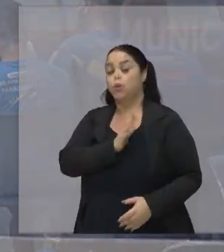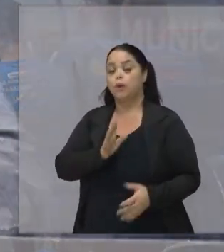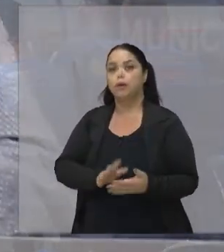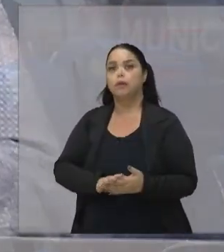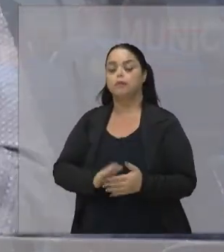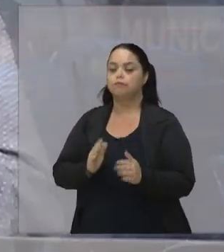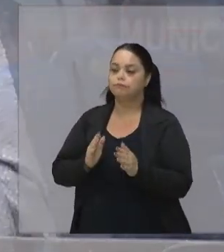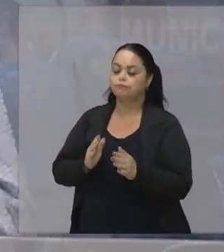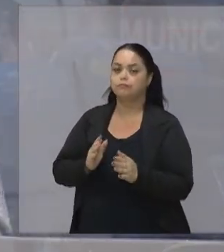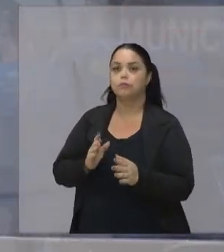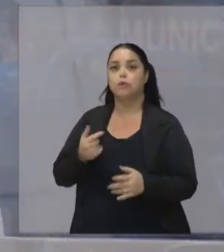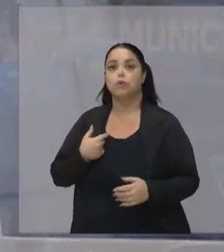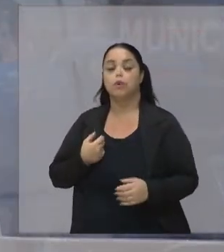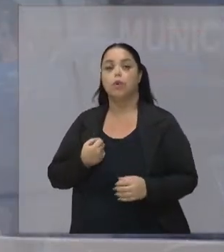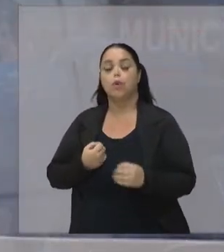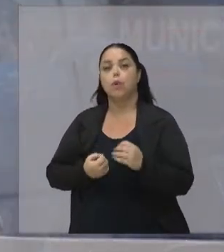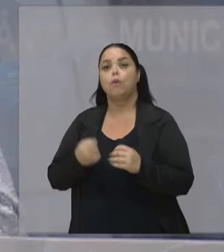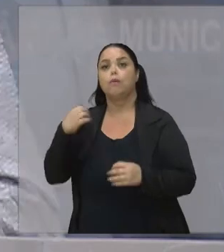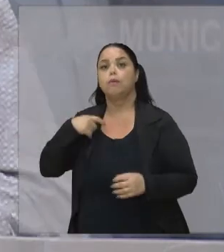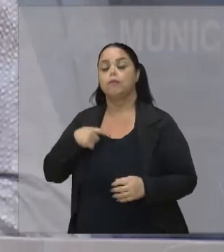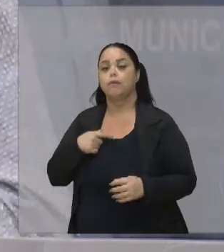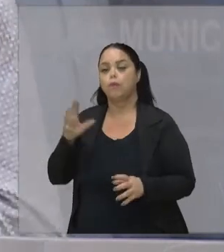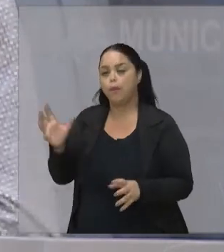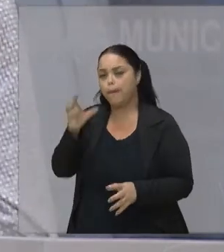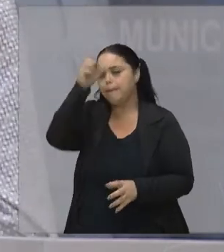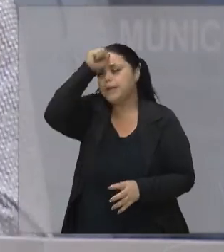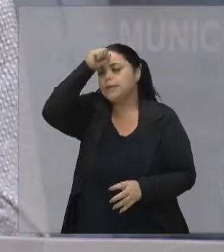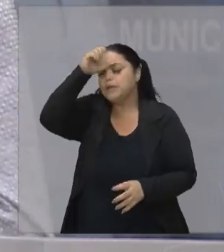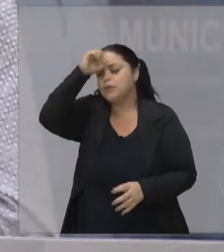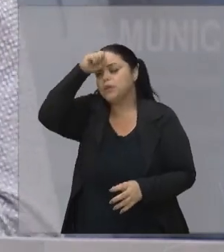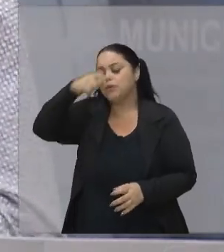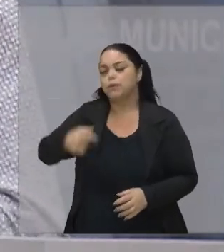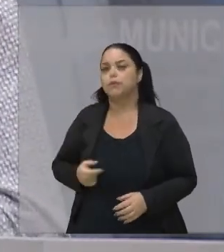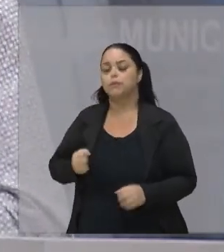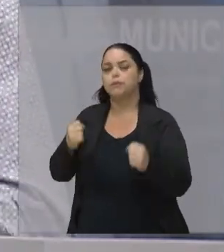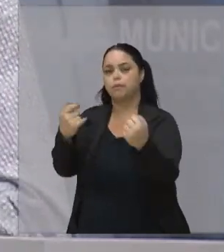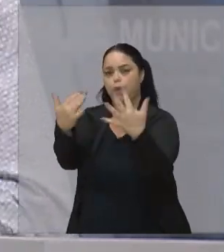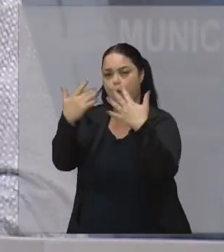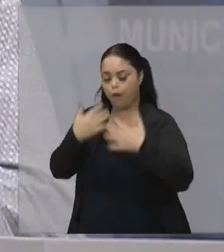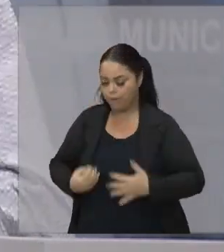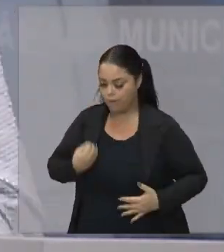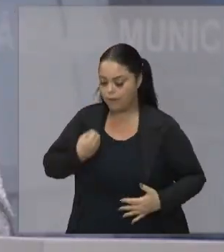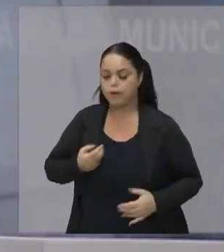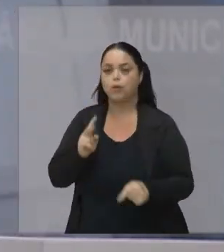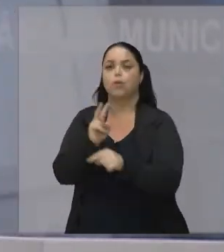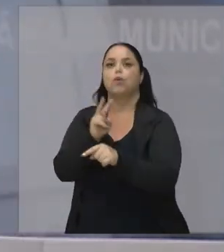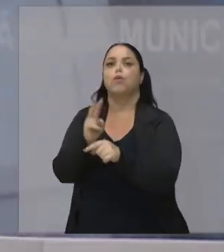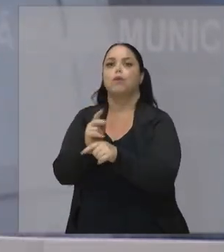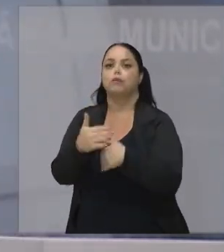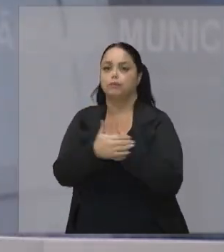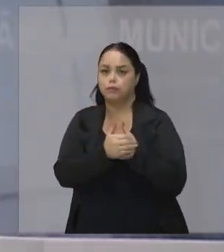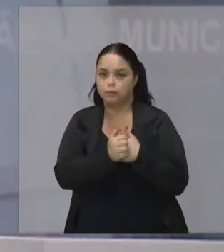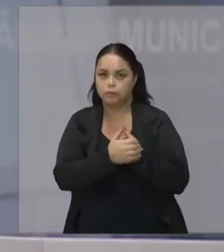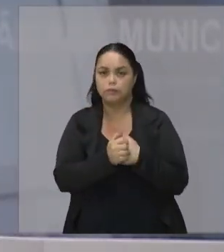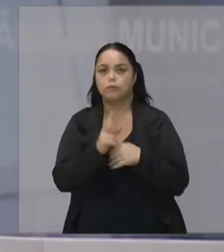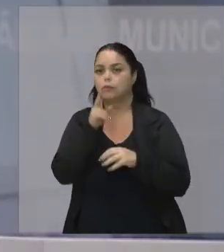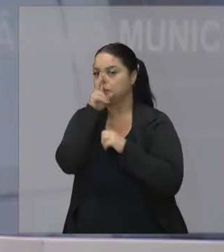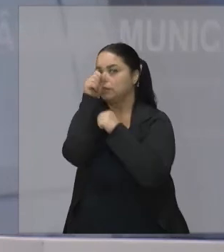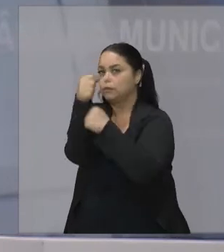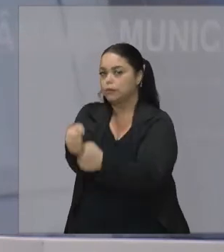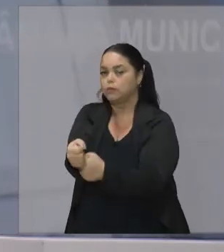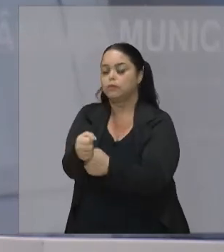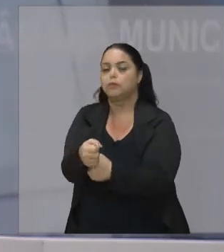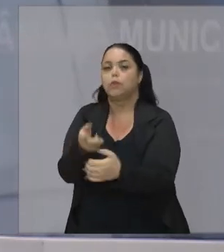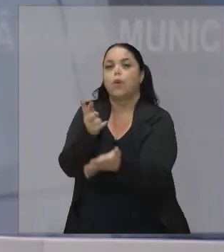devido tempo um fruto, frutos de bênçãos, de cuidado, de carinho, de fortalecimento, de